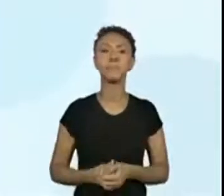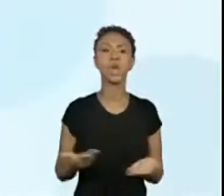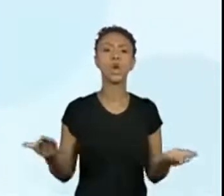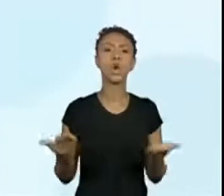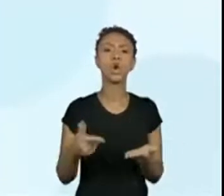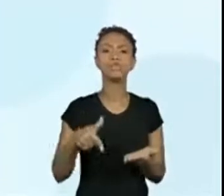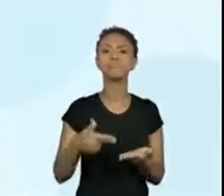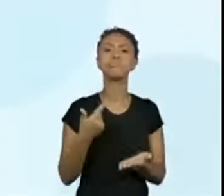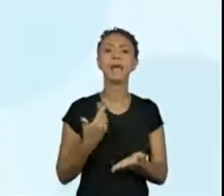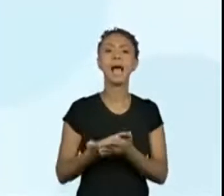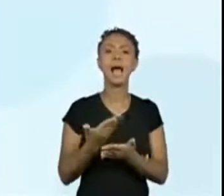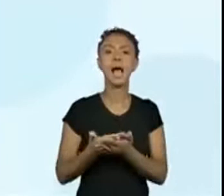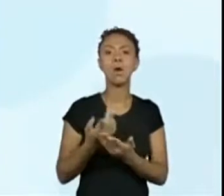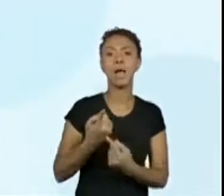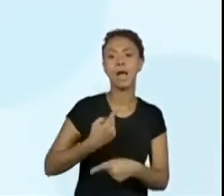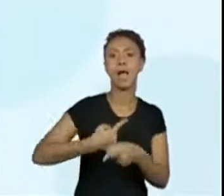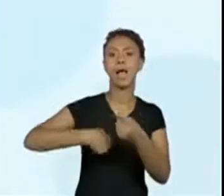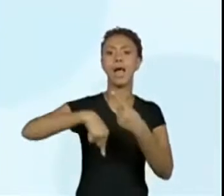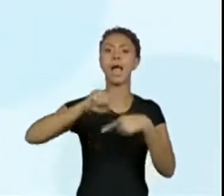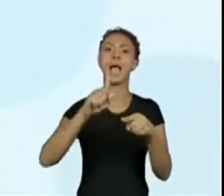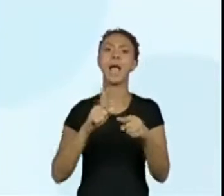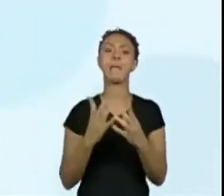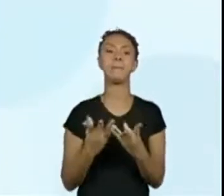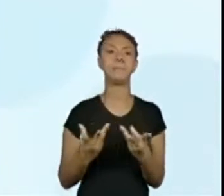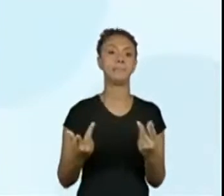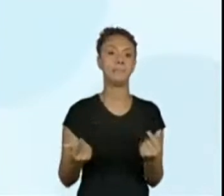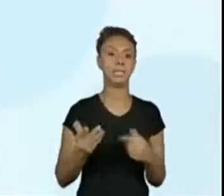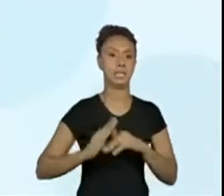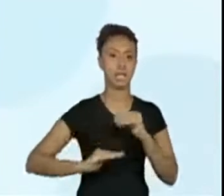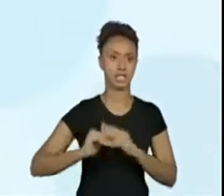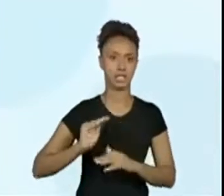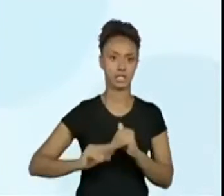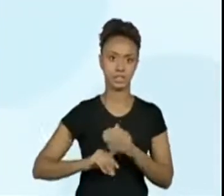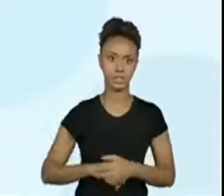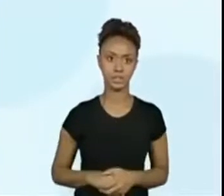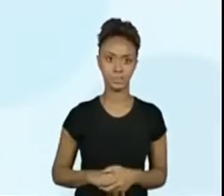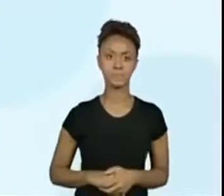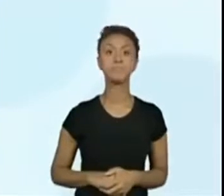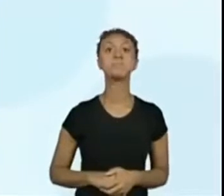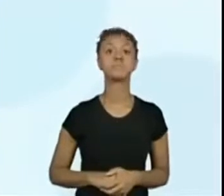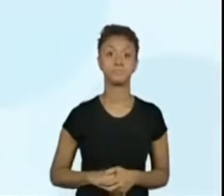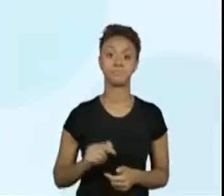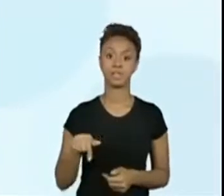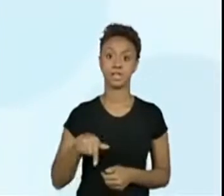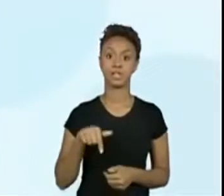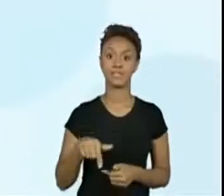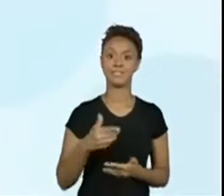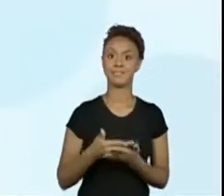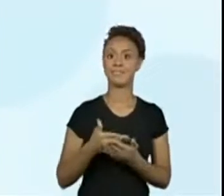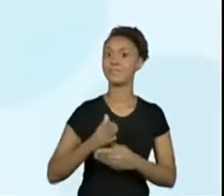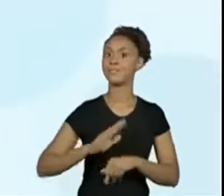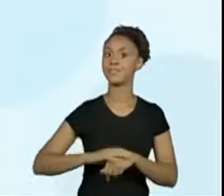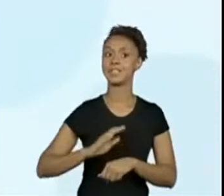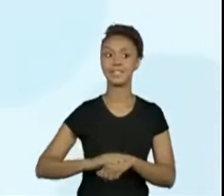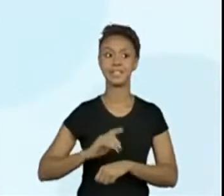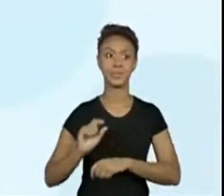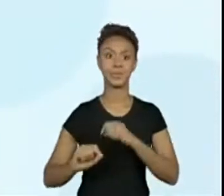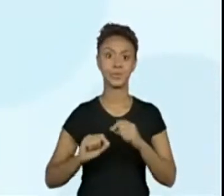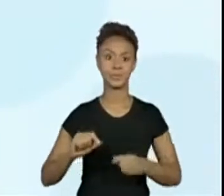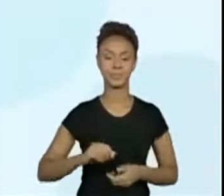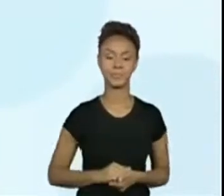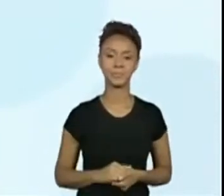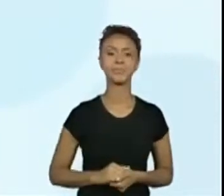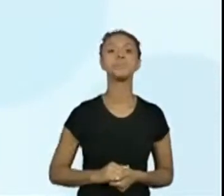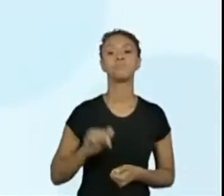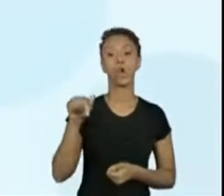habilidades que estão presentes na nossa aula, entre as atividades que vamos desenvolver nesse primeiro momento